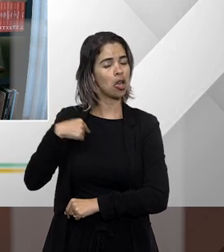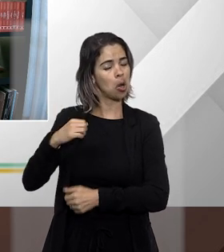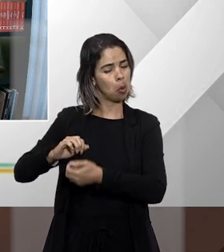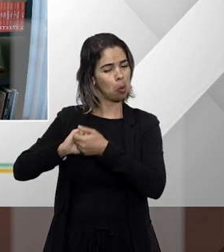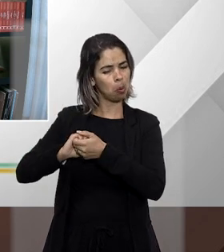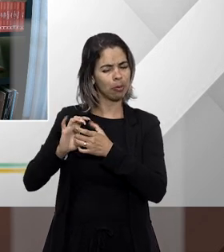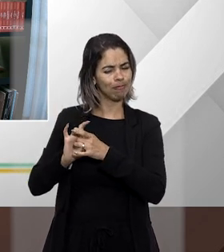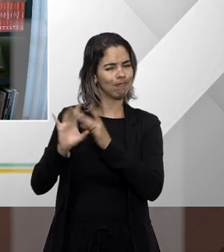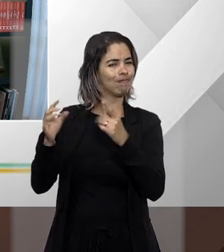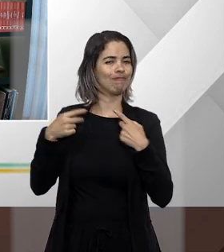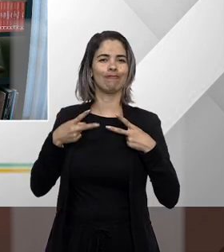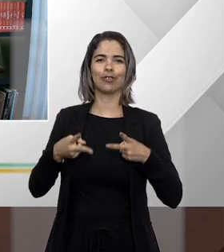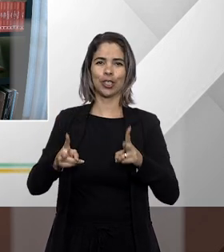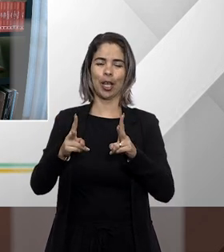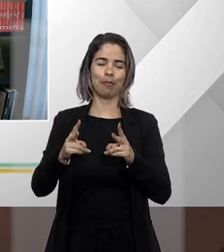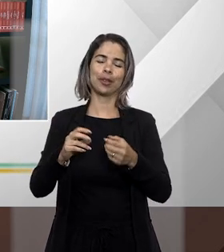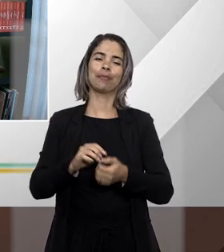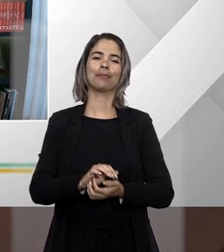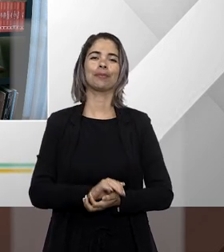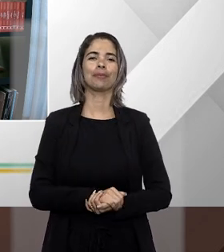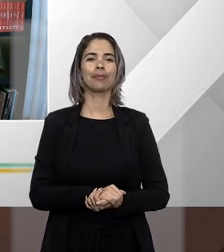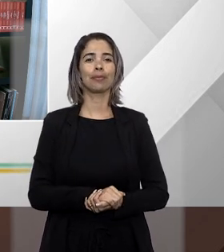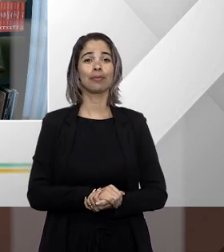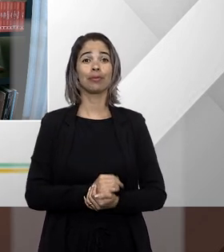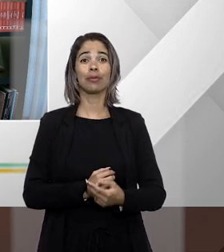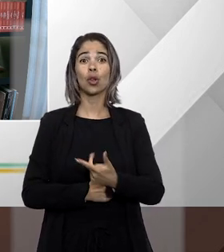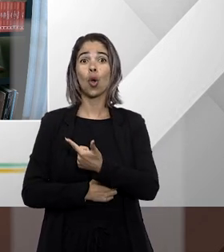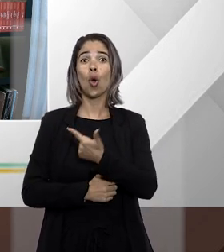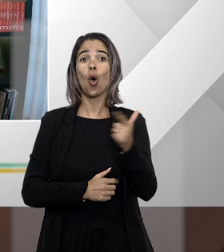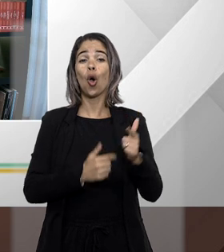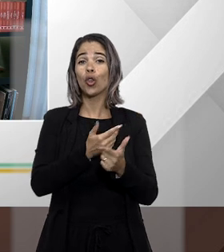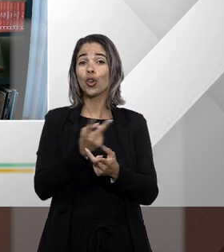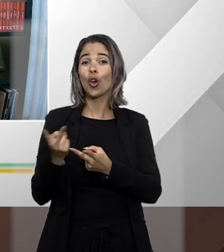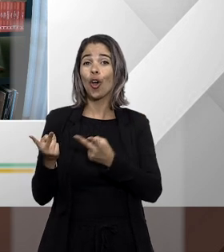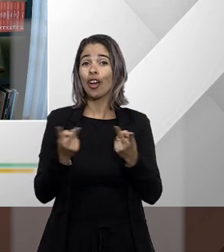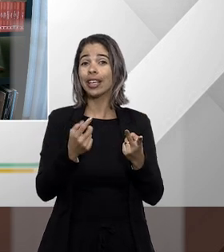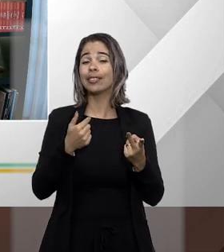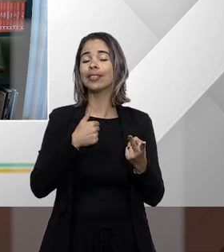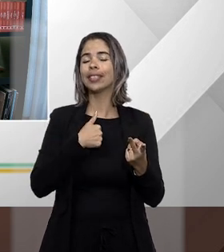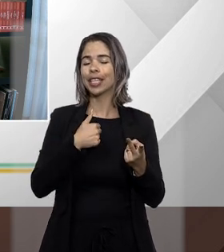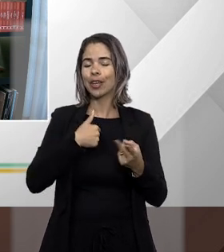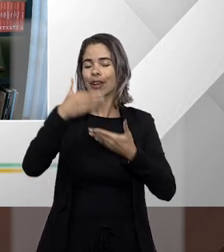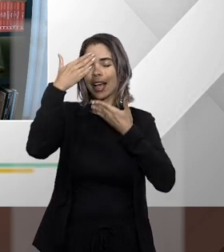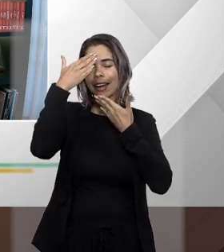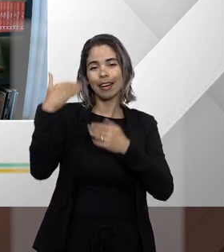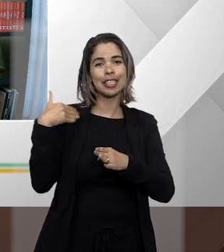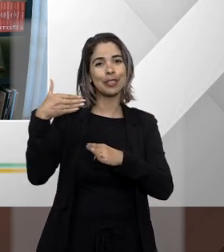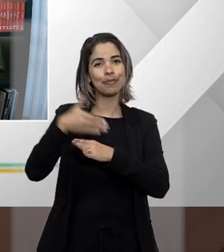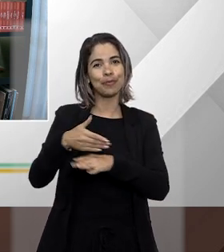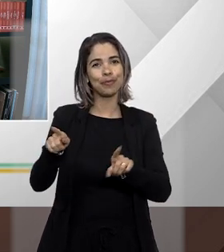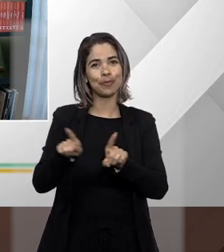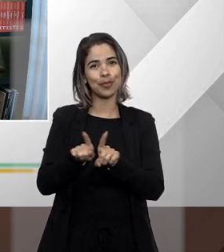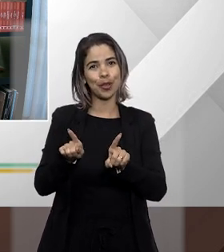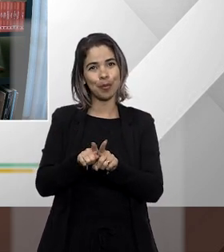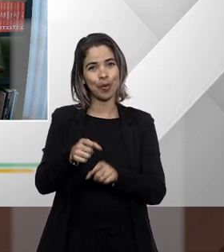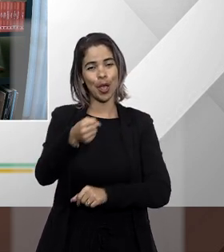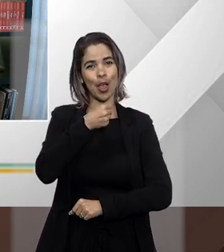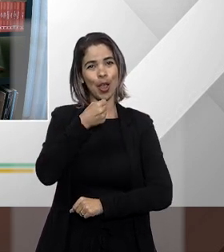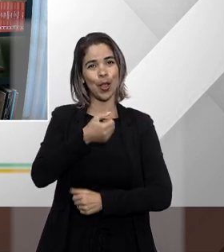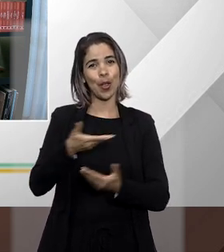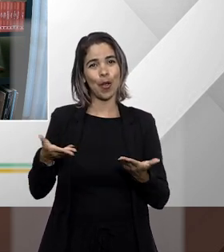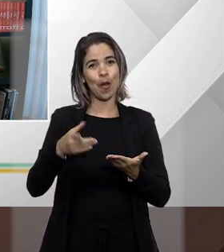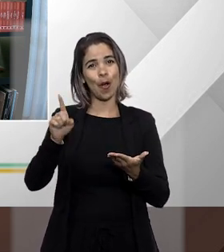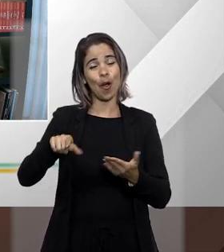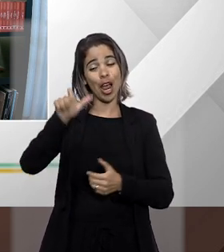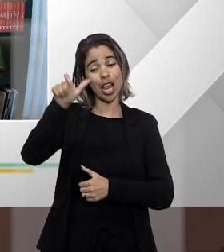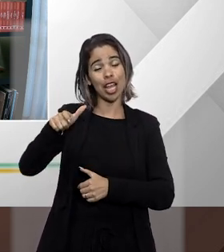nosso outro convidado a quem eu também agradeço a participação na nossa entrevista de hoje no entender direito foi o juiz federal do TRF2